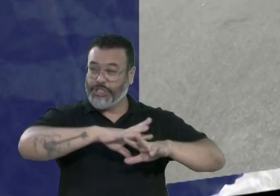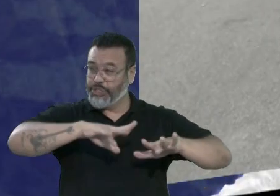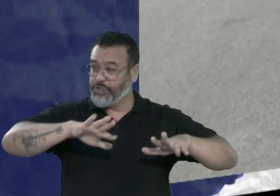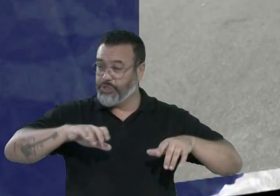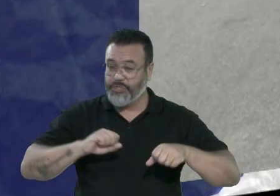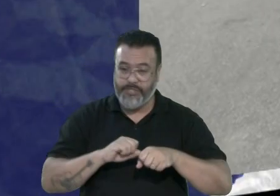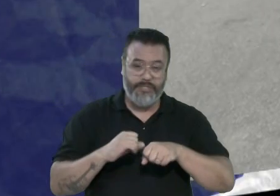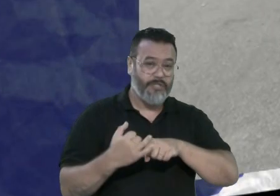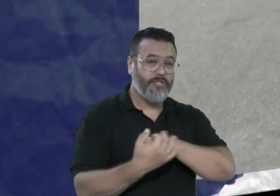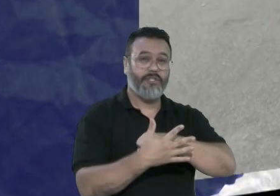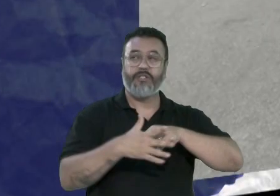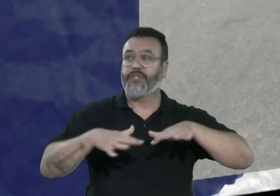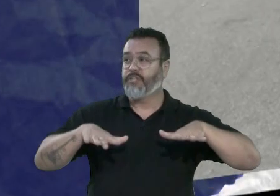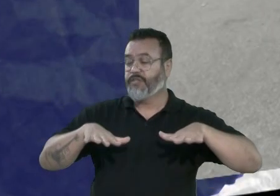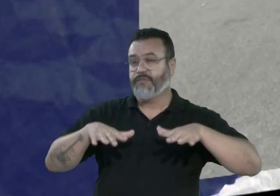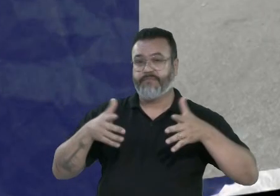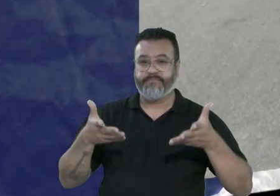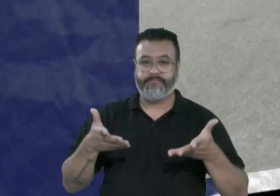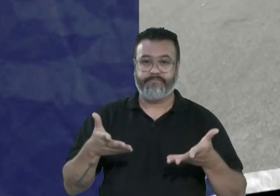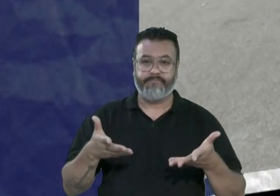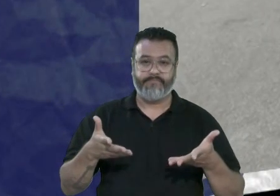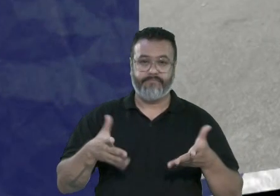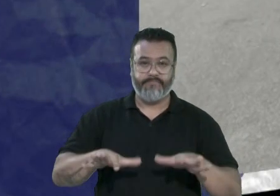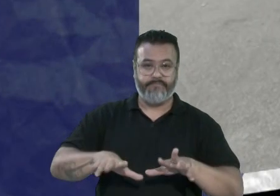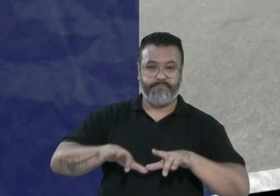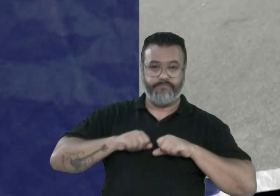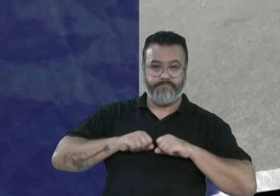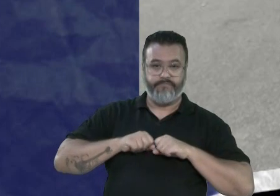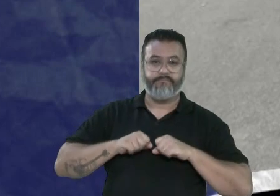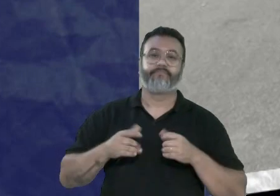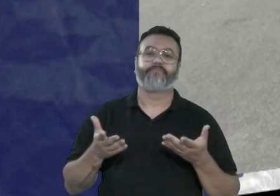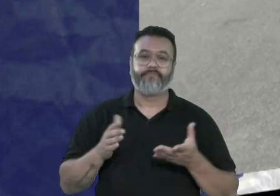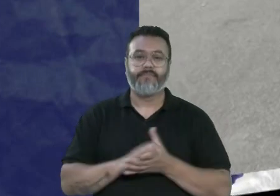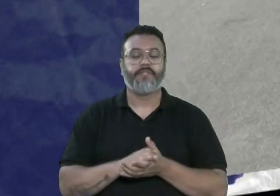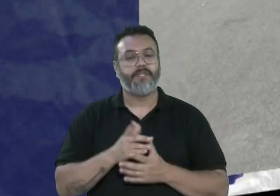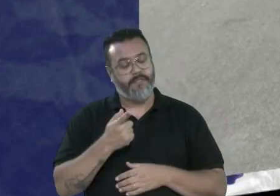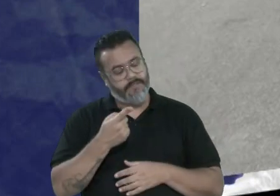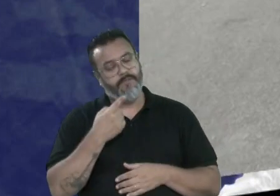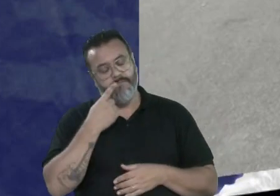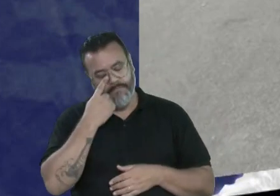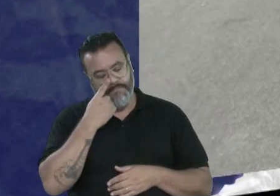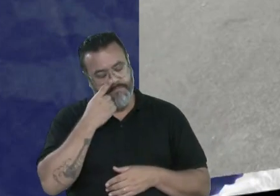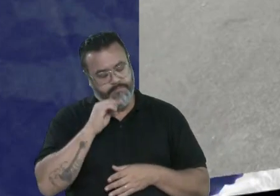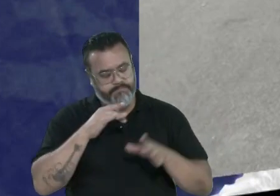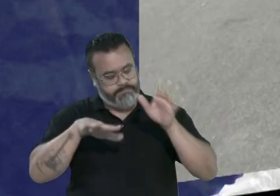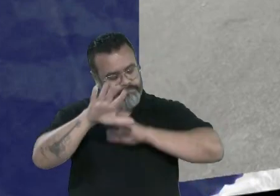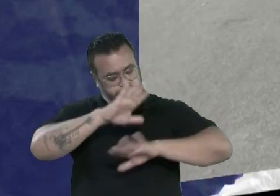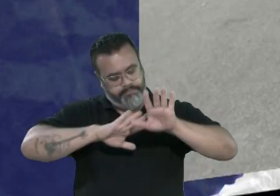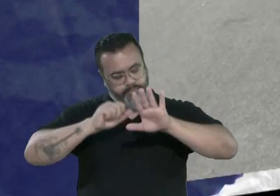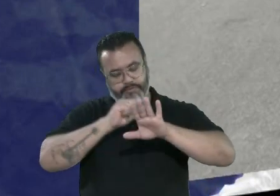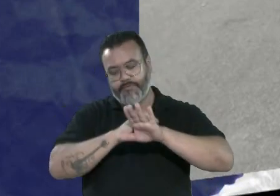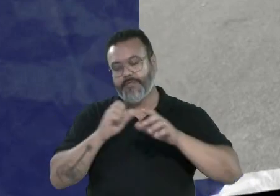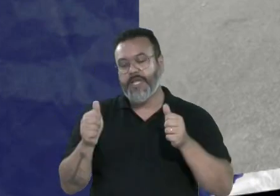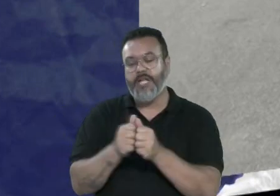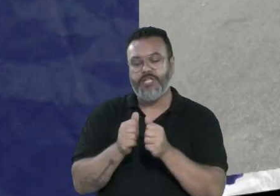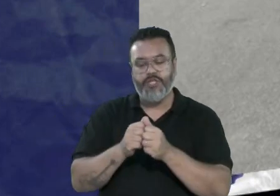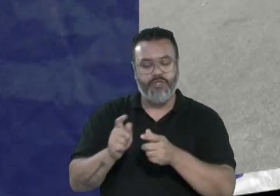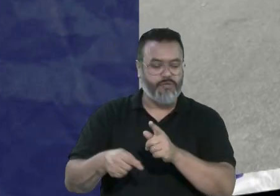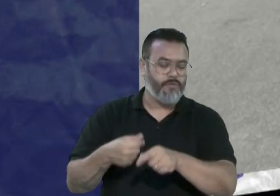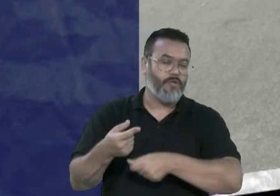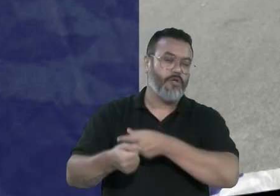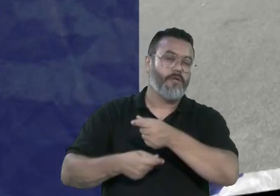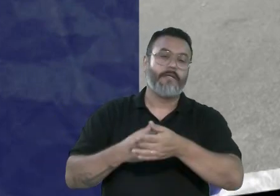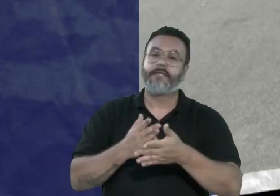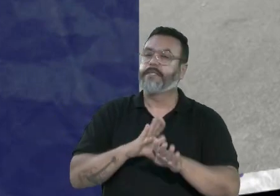eu queria pedir um cuidado à Secretaria de Segurança Pública junto aos nossos comerciantes. Não trate o